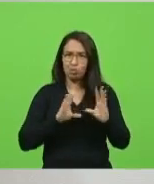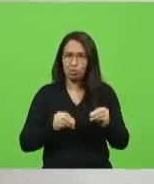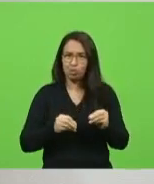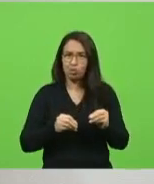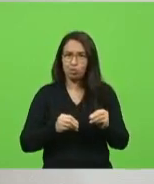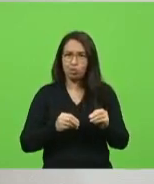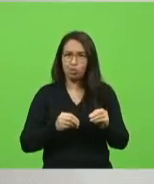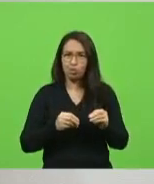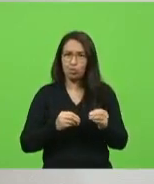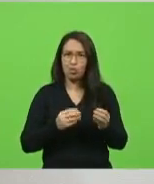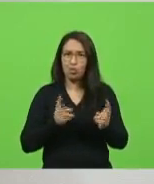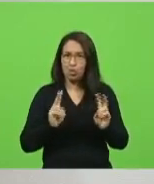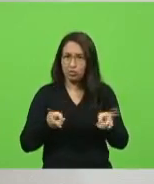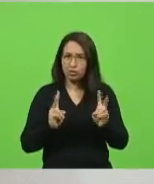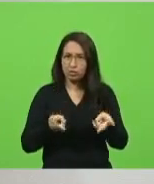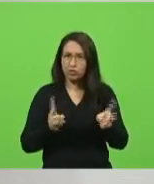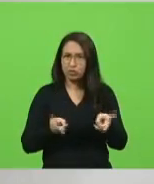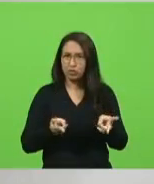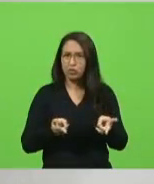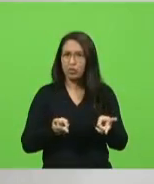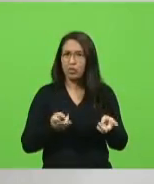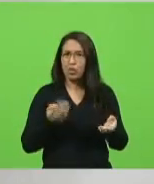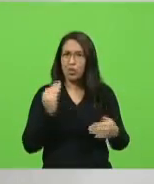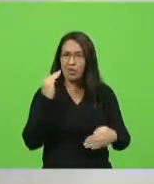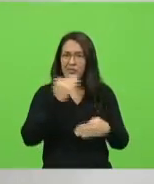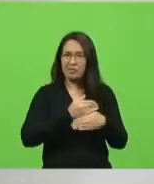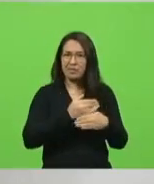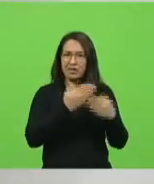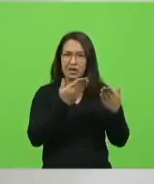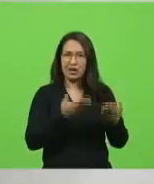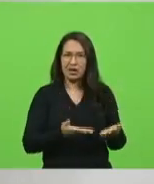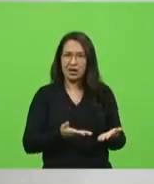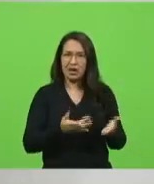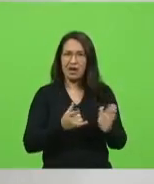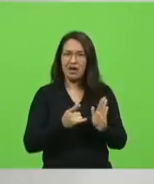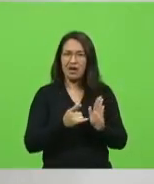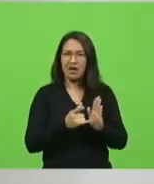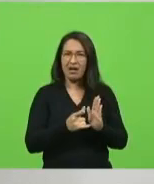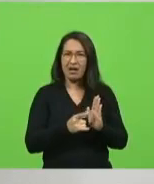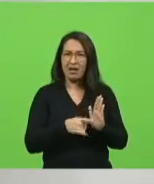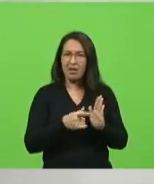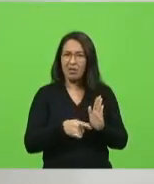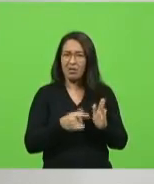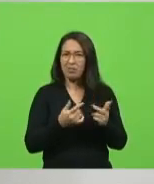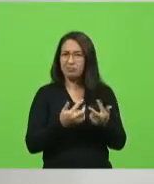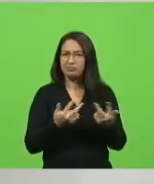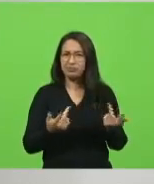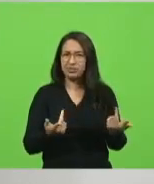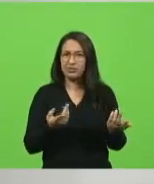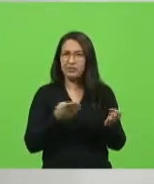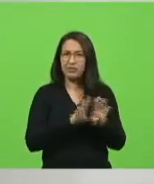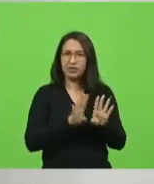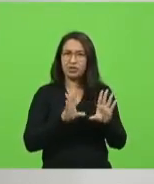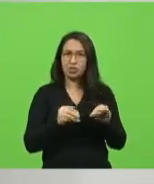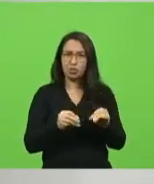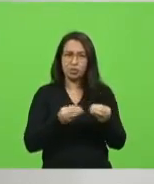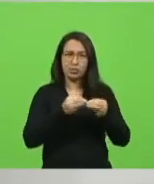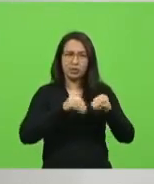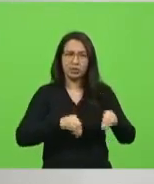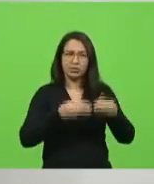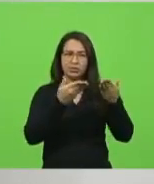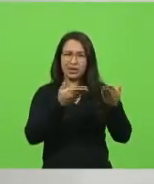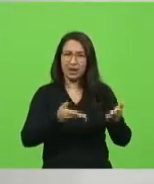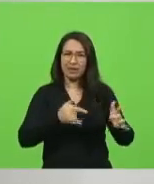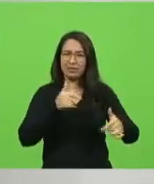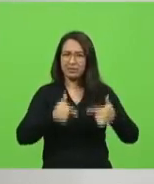estender restrição econômica, em fechar comércio, em fechar empresa, em prejudicar atividade que leva o